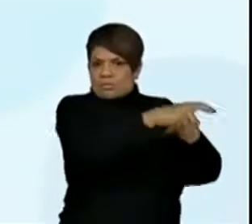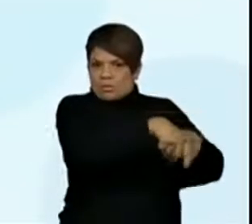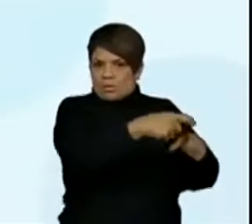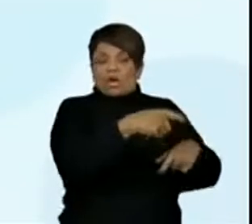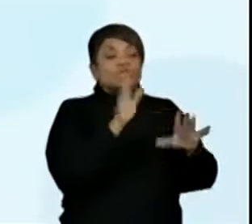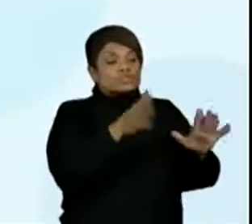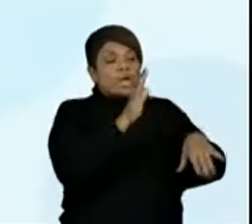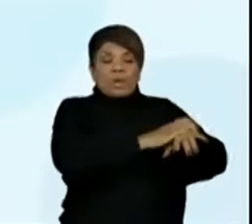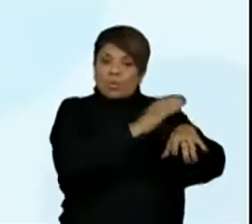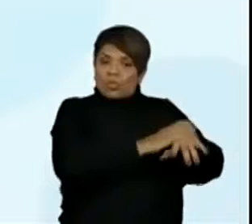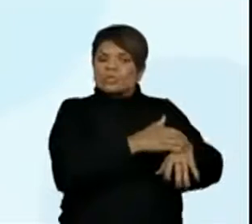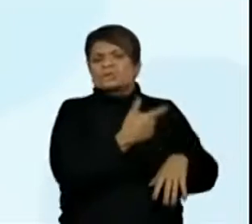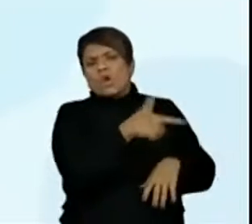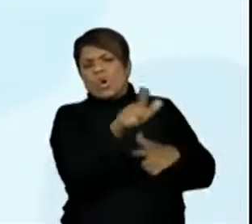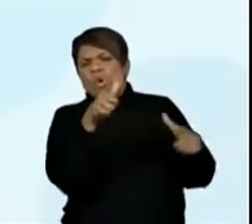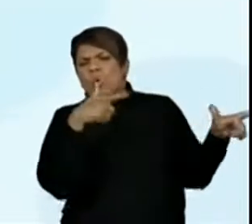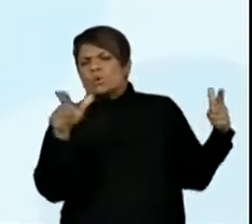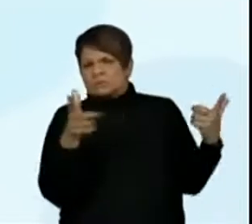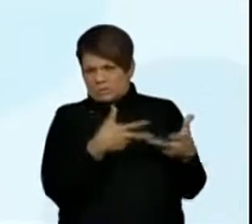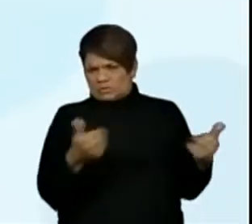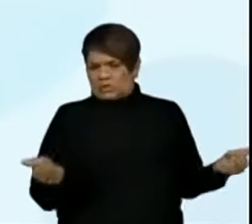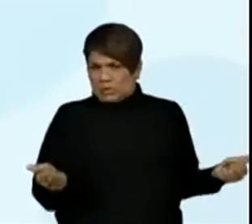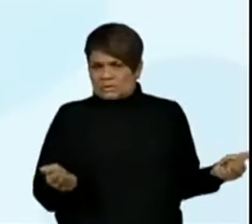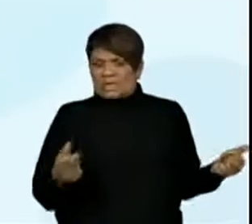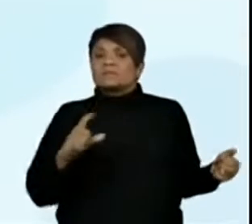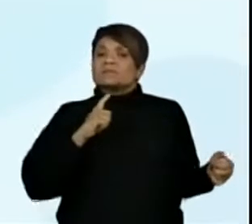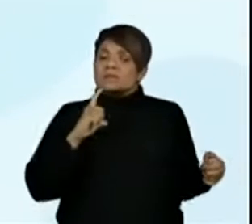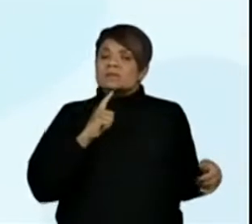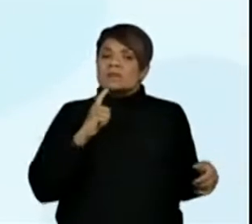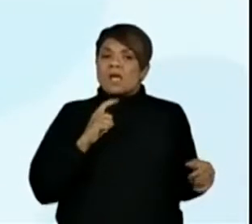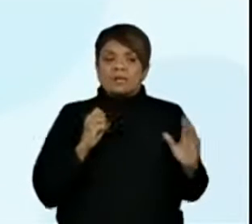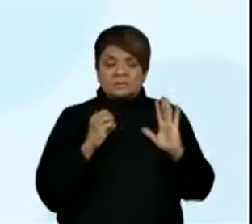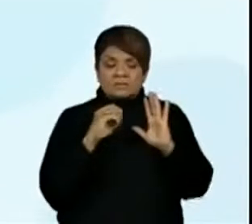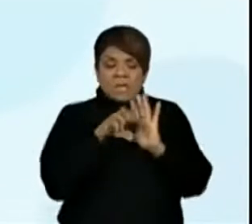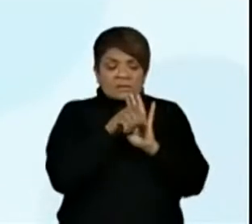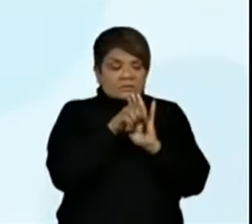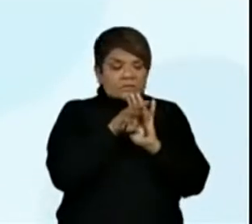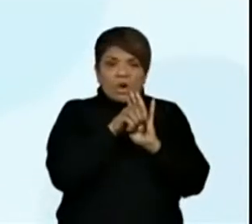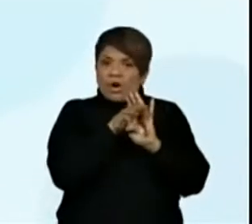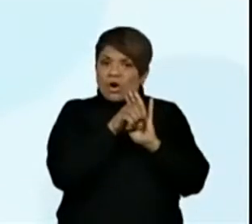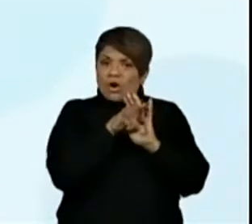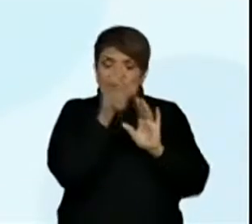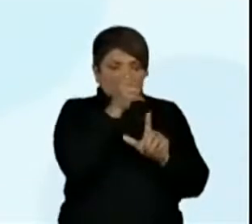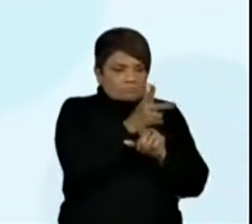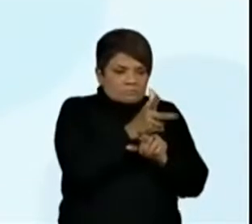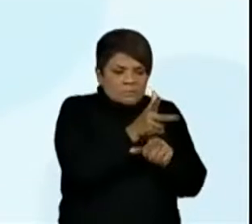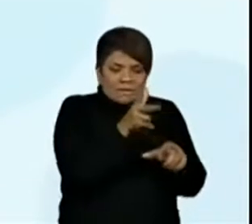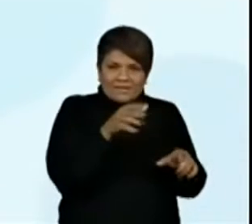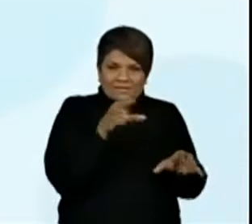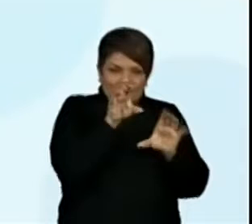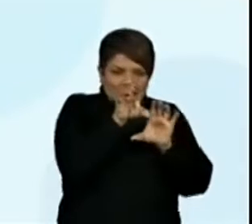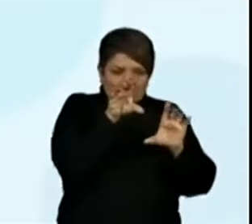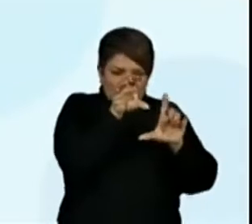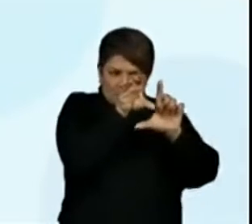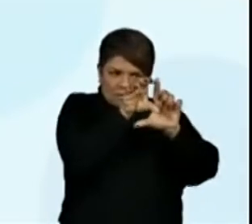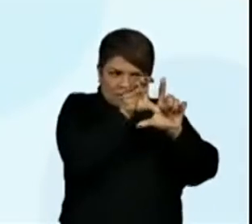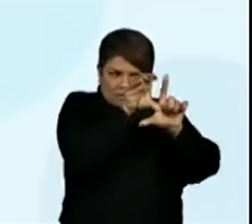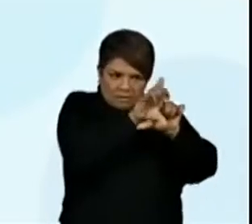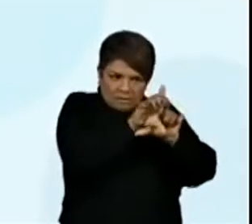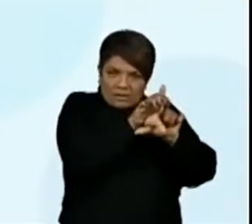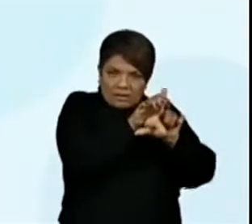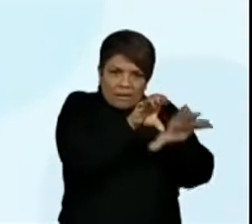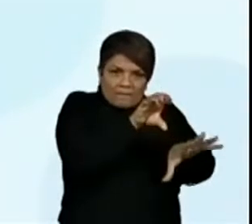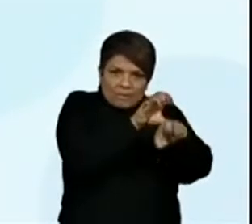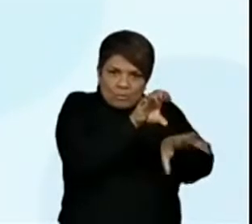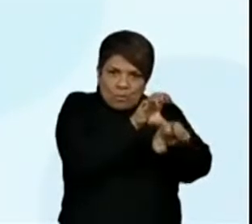outras aplicações a partir de sensores remotos e de campo, eletrônica embarcada